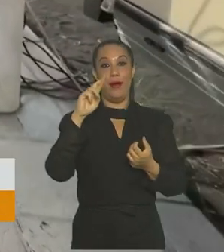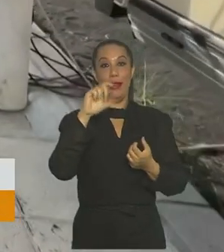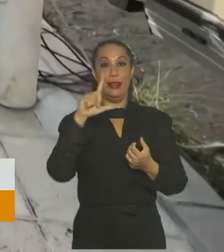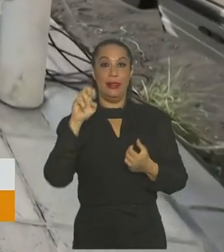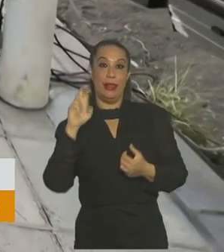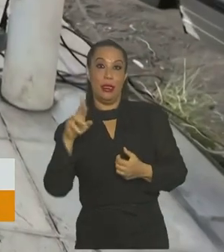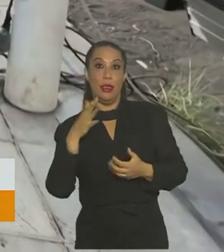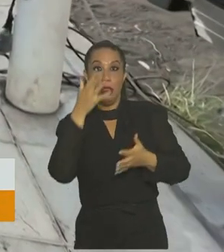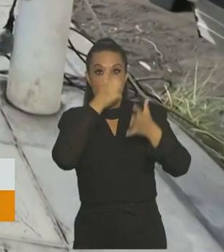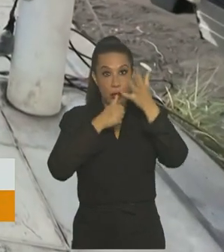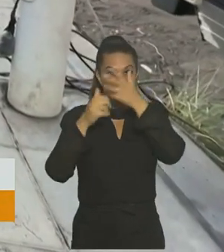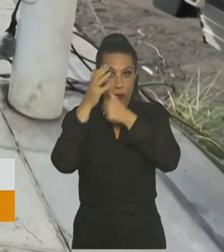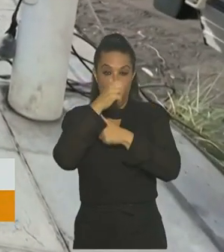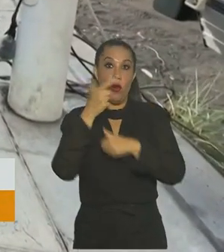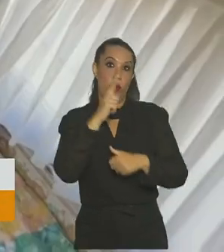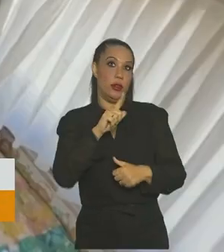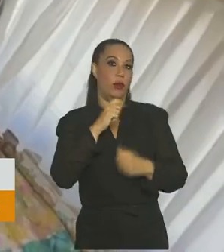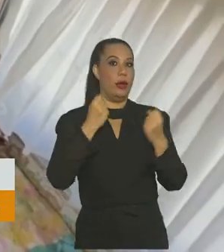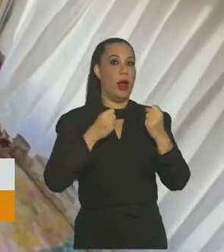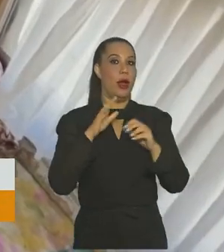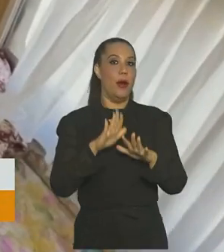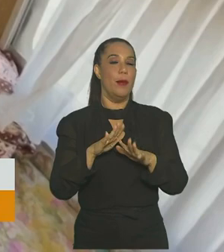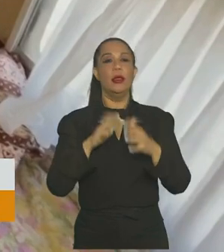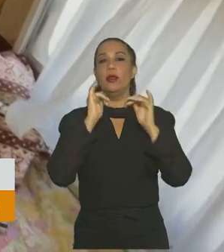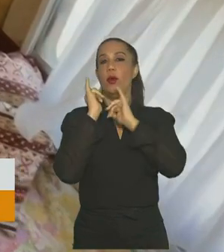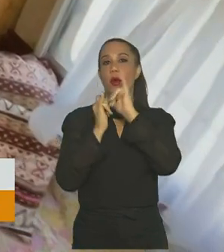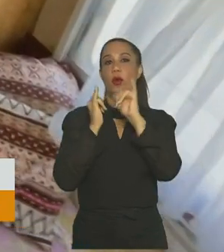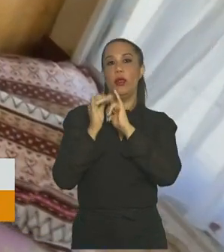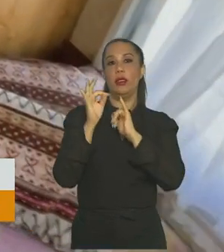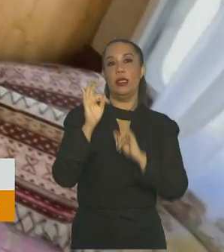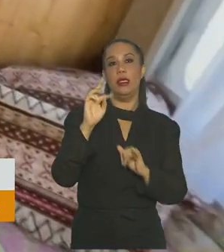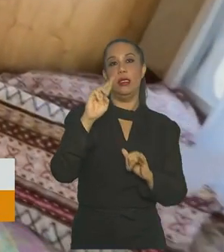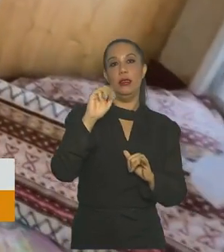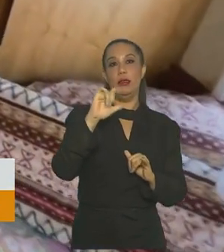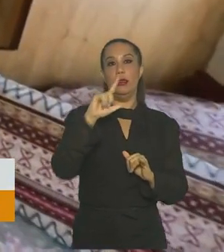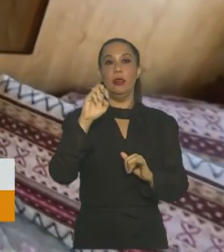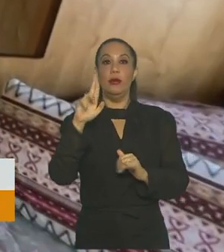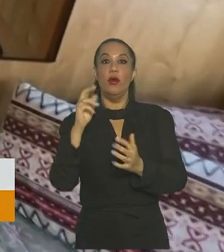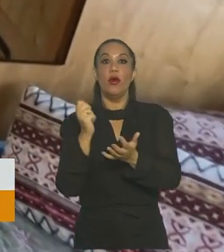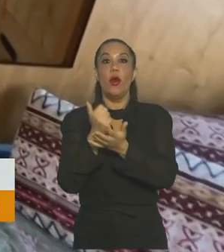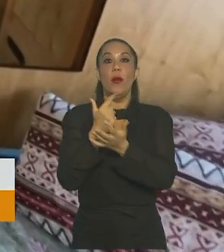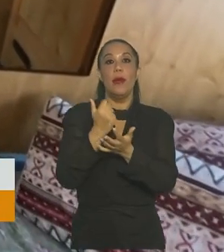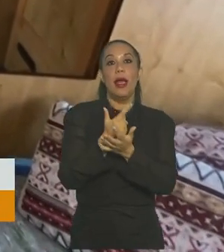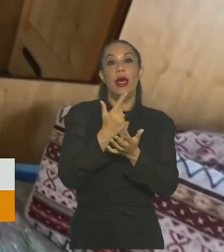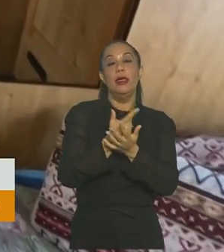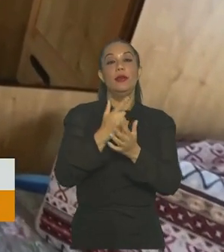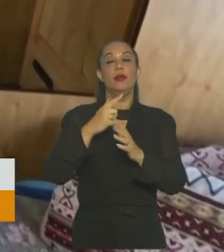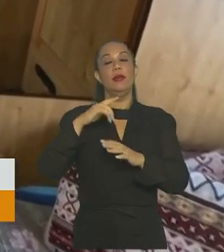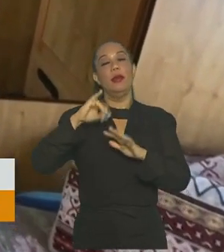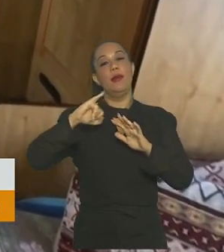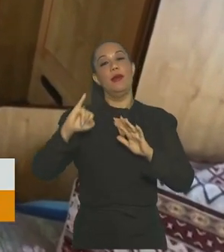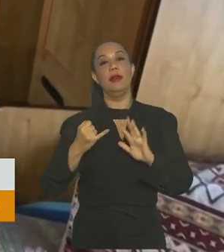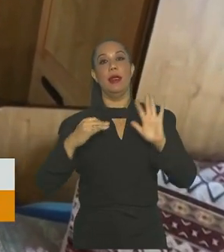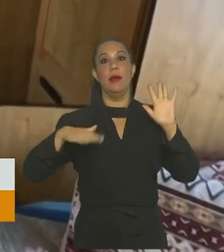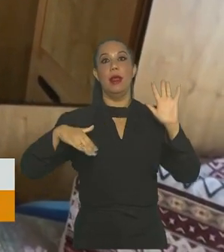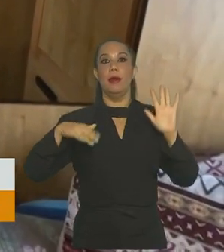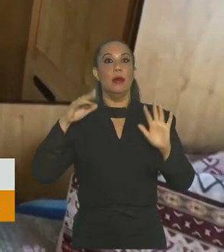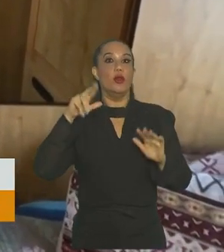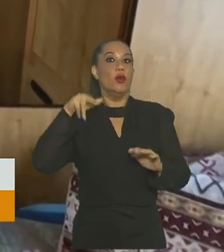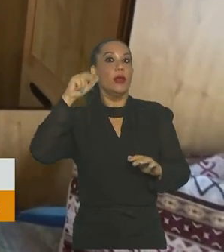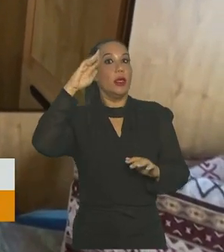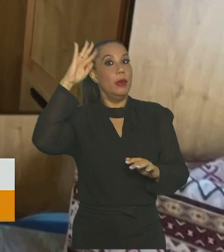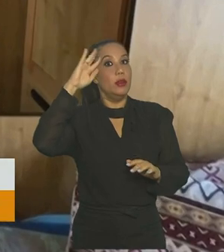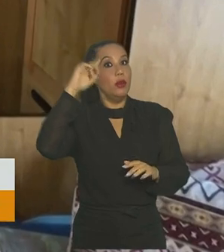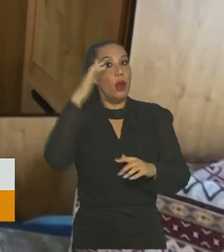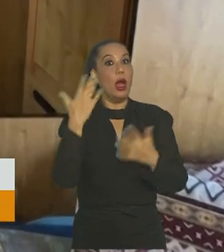quando deixaram a casa onde moravam. Ele conta que o trailer foi comprado para passar uns dias na praia, mas nunca imaginou